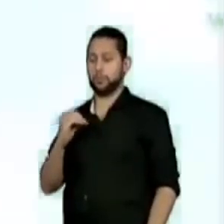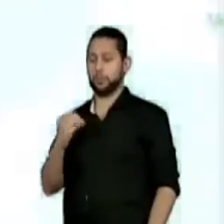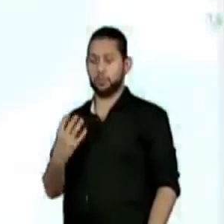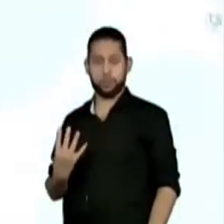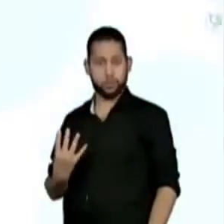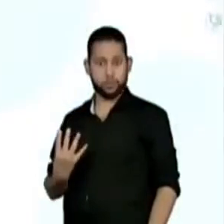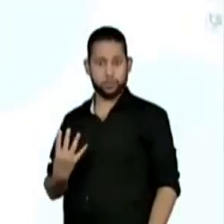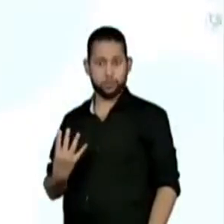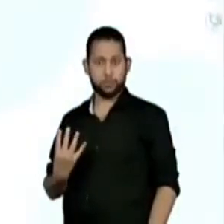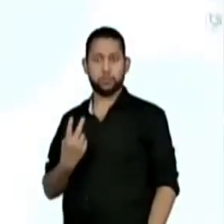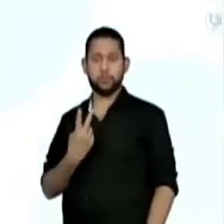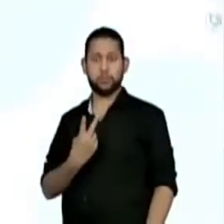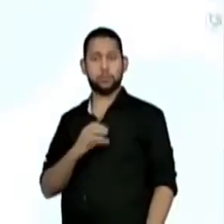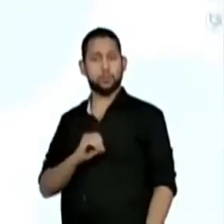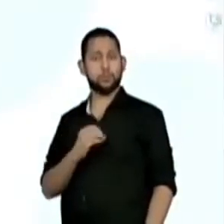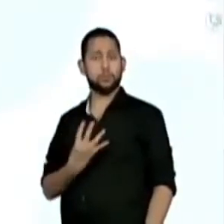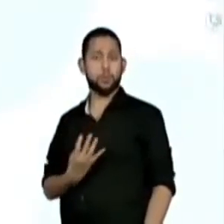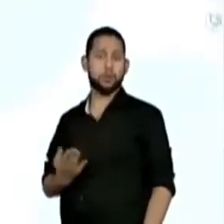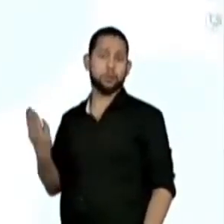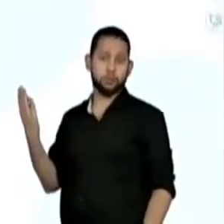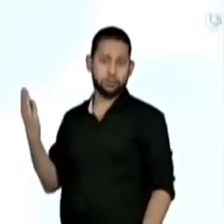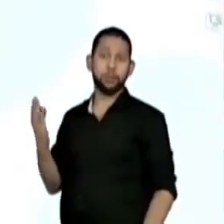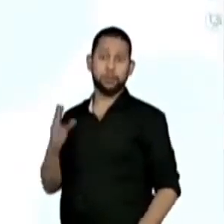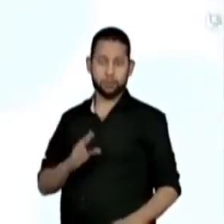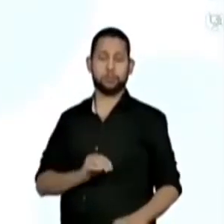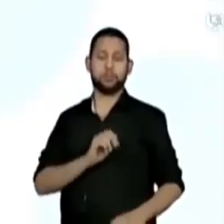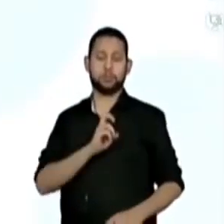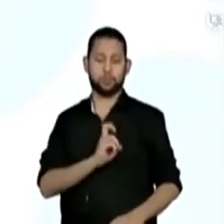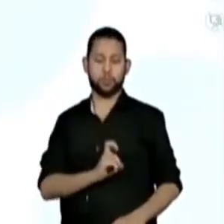204.